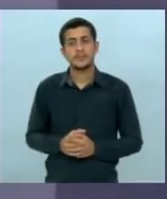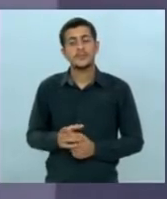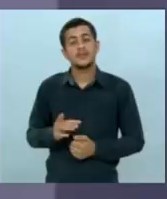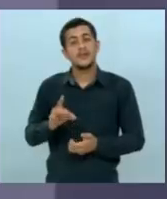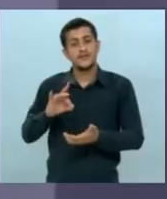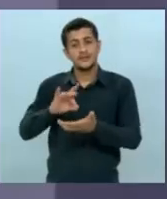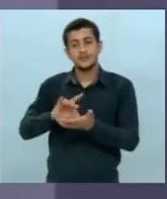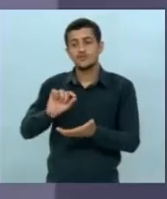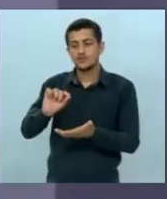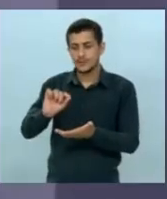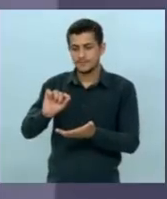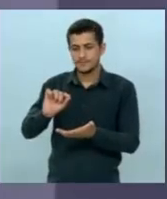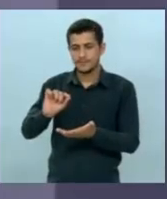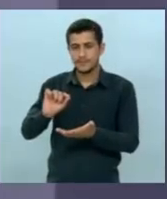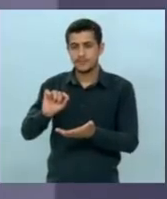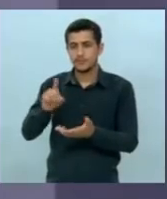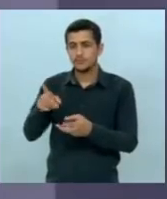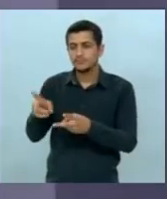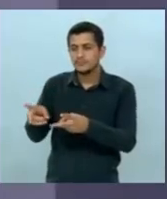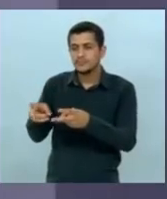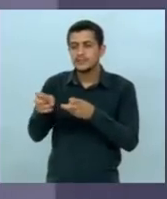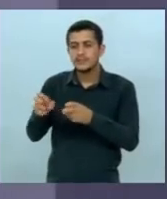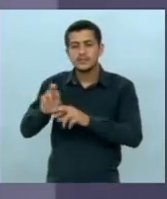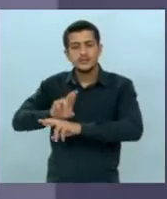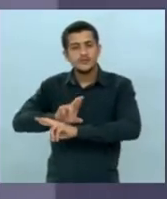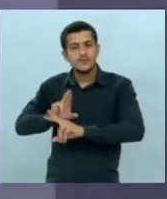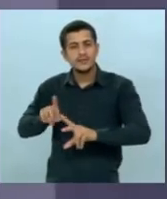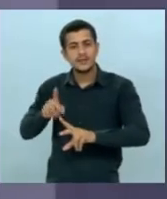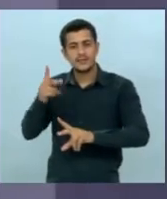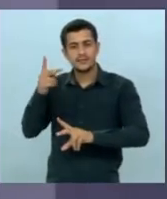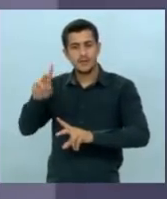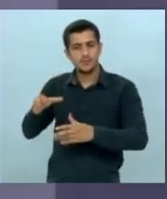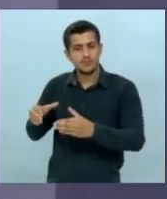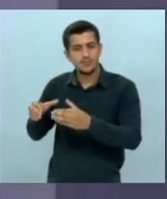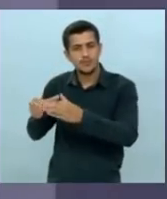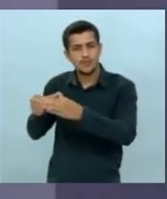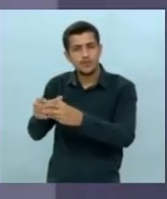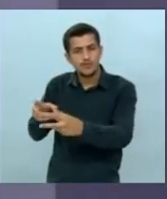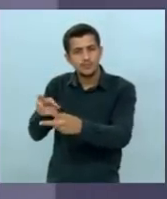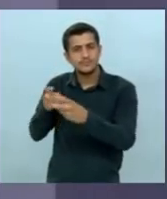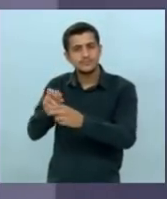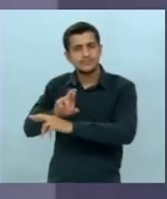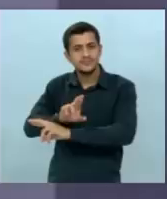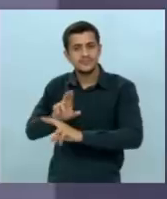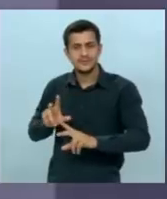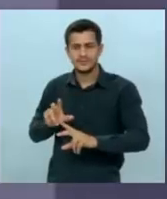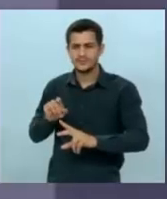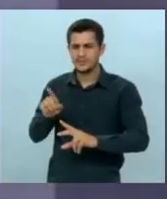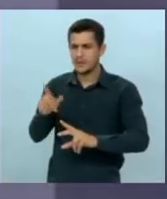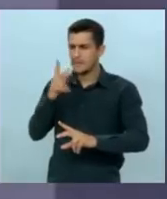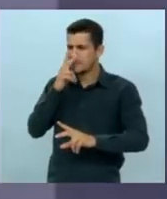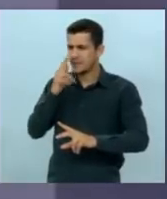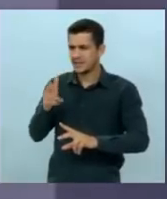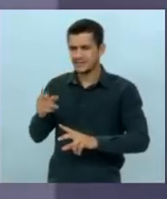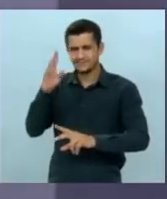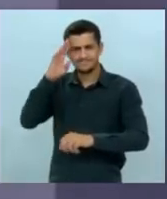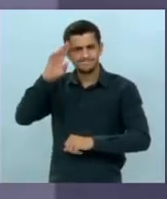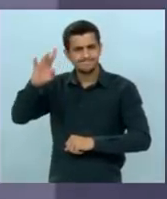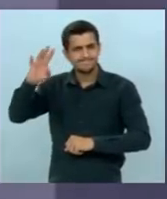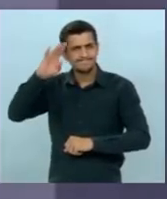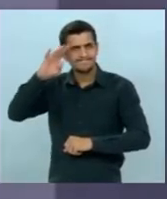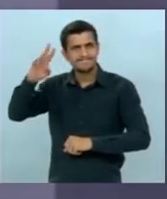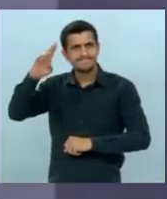interpretação distorcida feita por equipe sua então você está navegando no mar de ilusão